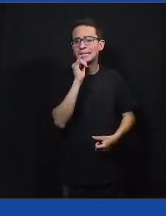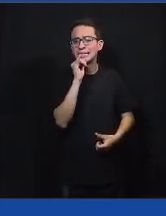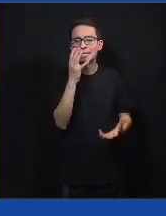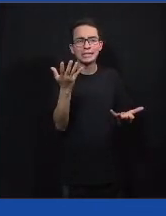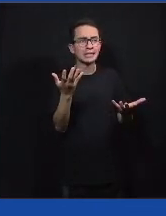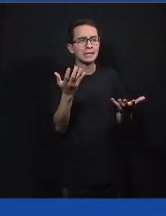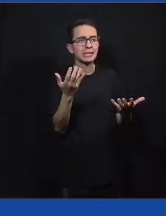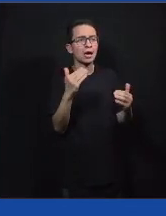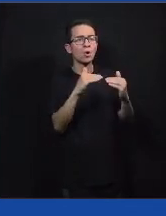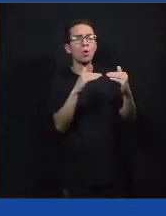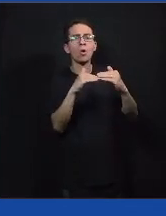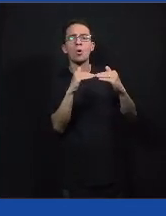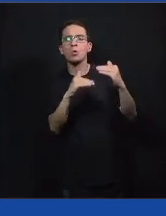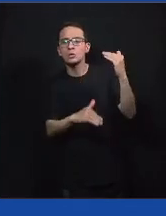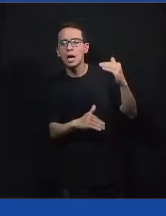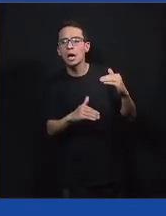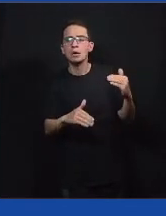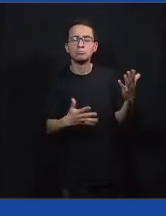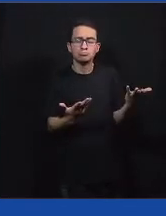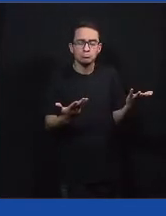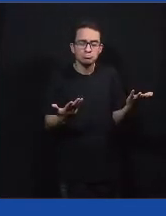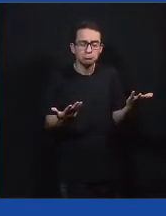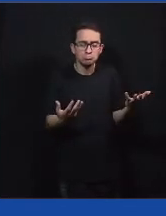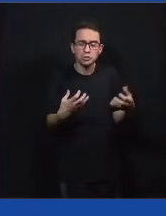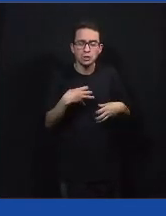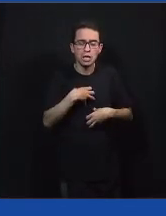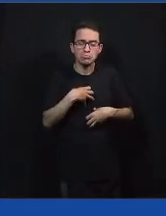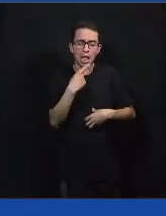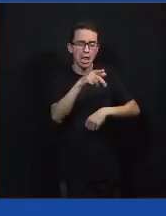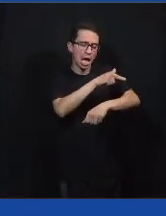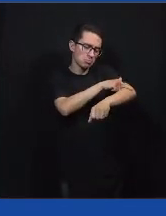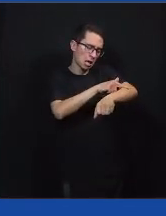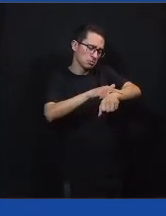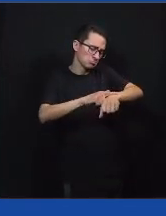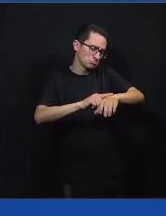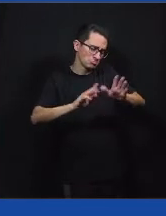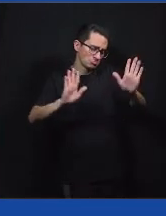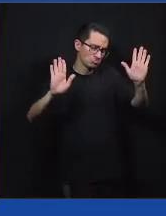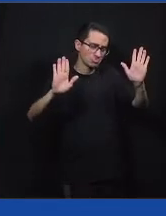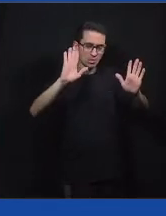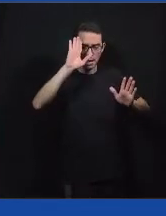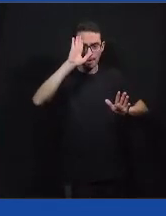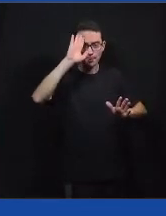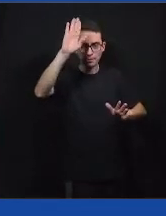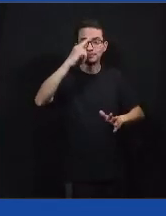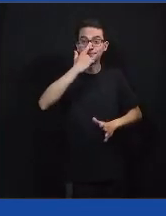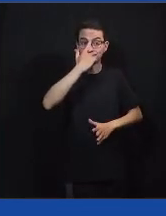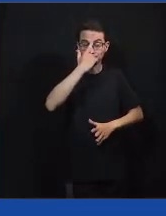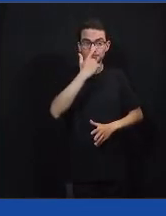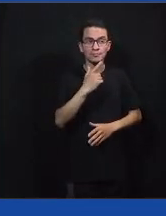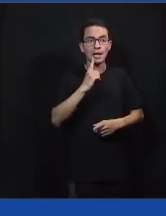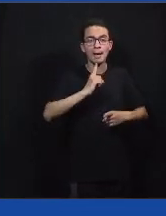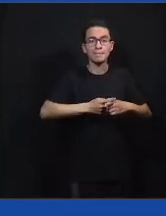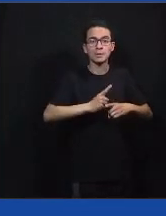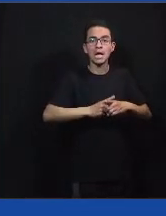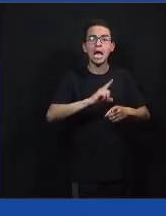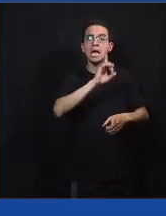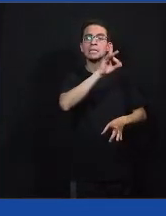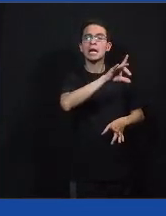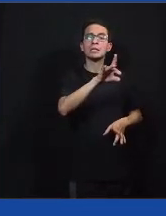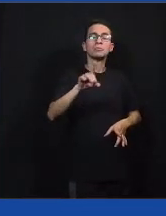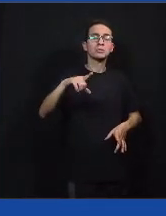não, mas é o respeito em si mesmo, porque cada um tem uma opinião.